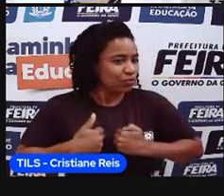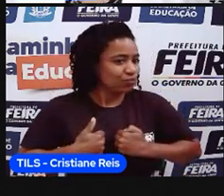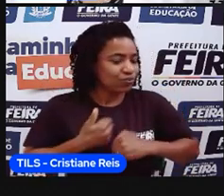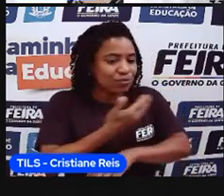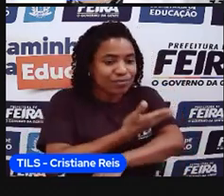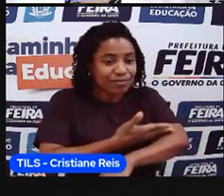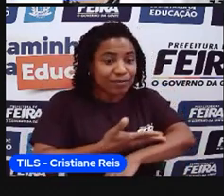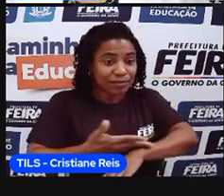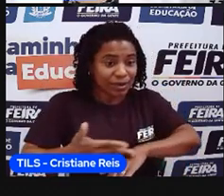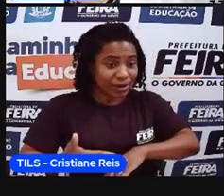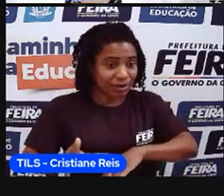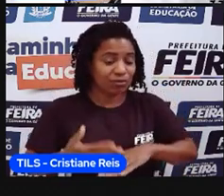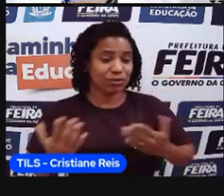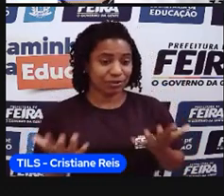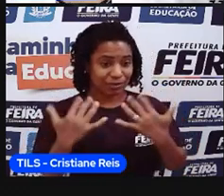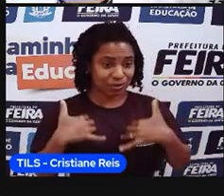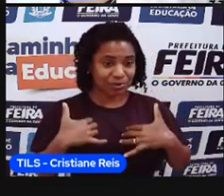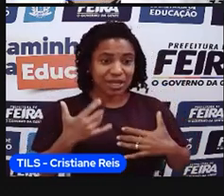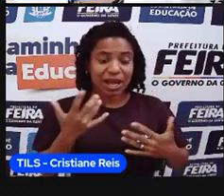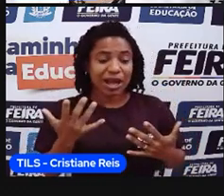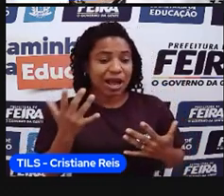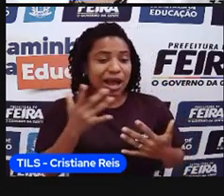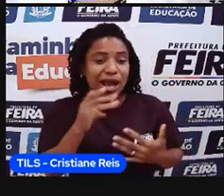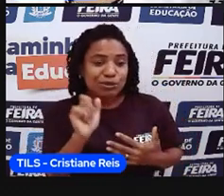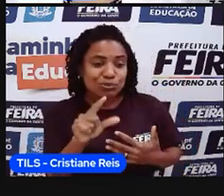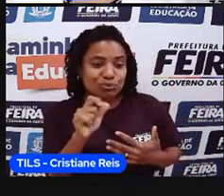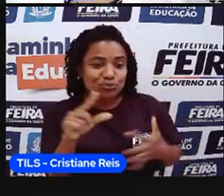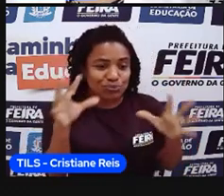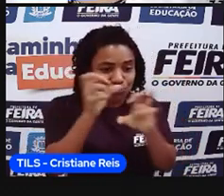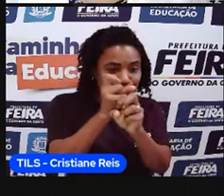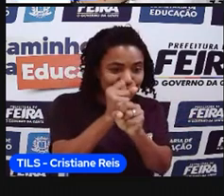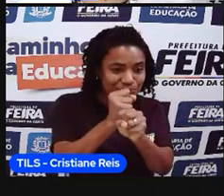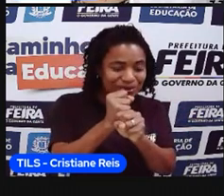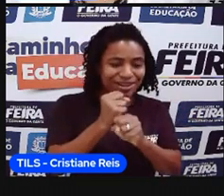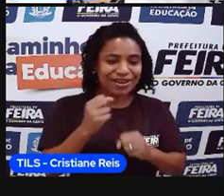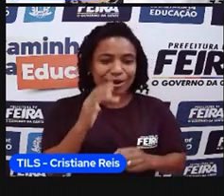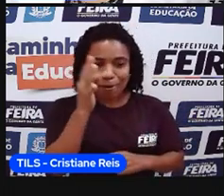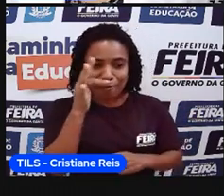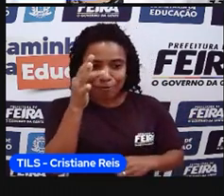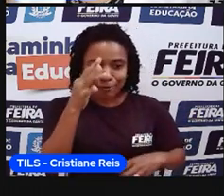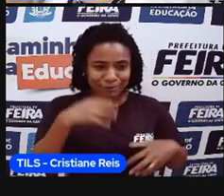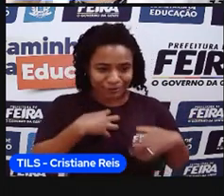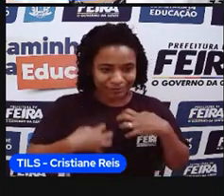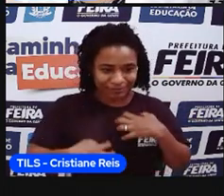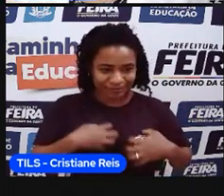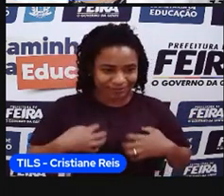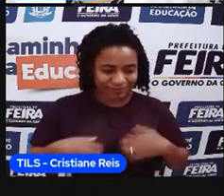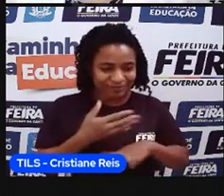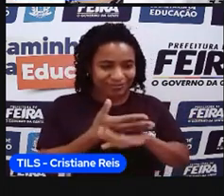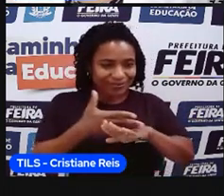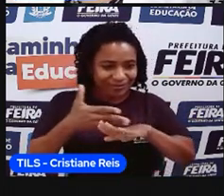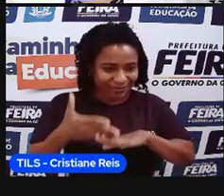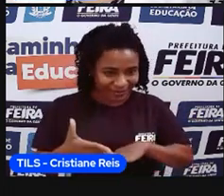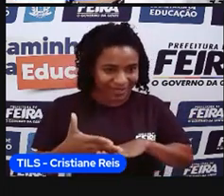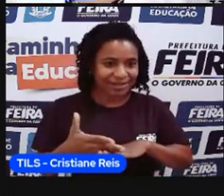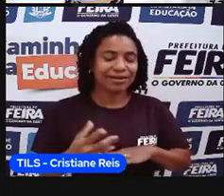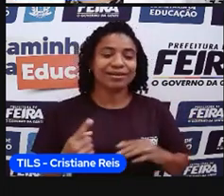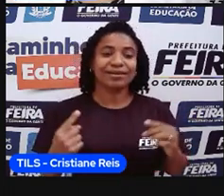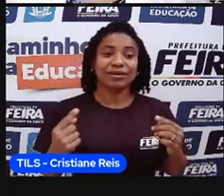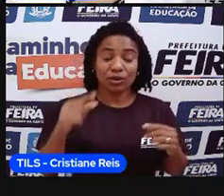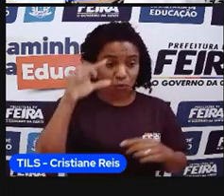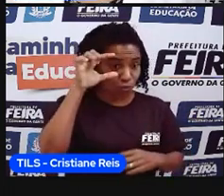blusa azul marinho, com as flores brancas, eu uso um óculos vermelho. Logo atrás de mim tem